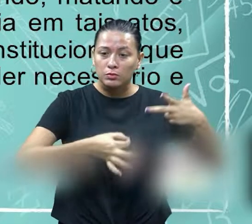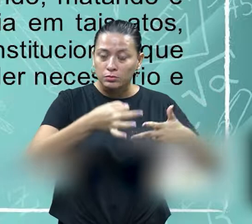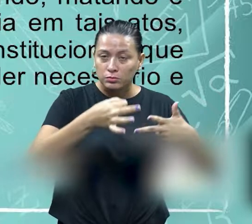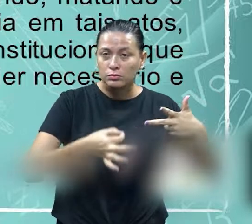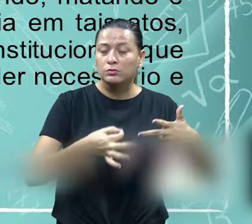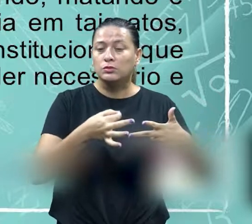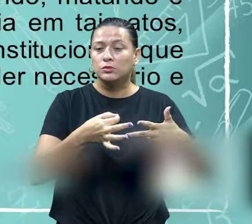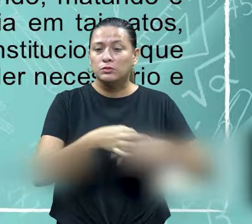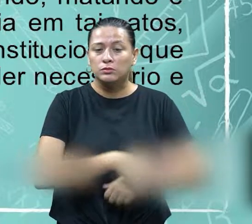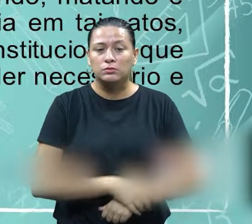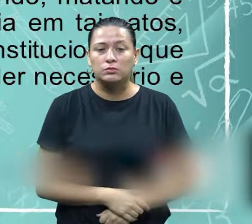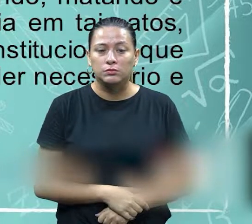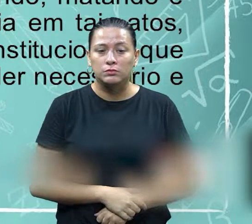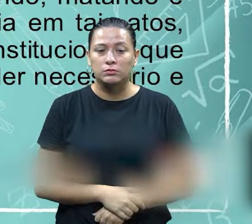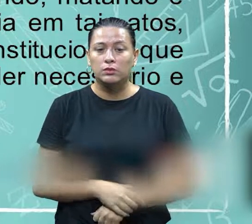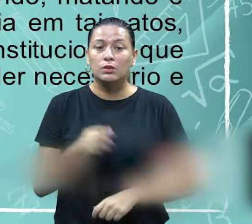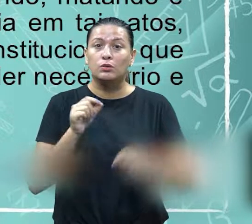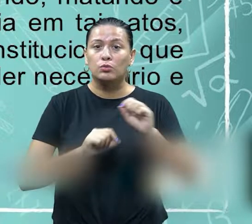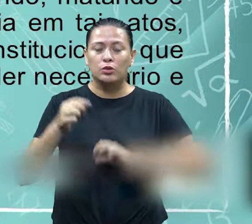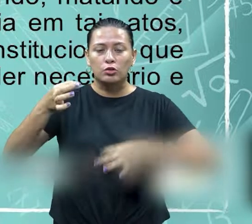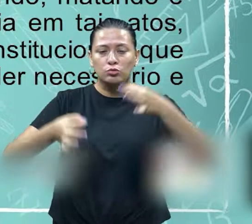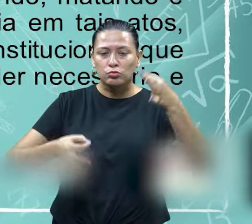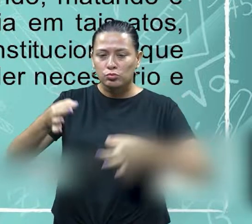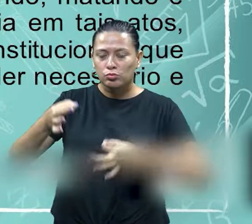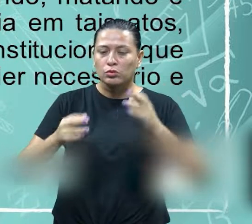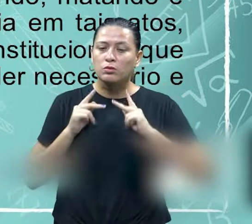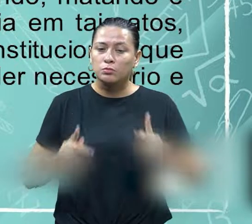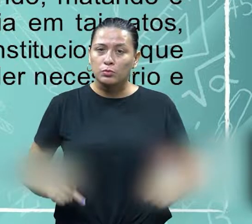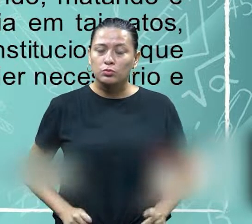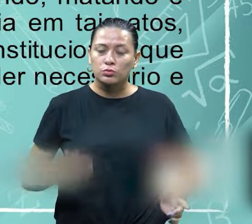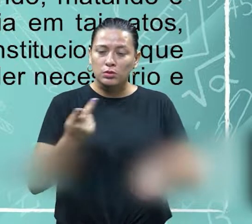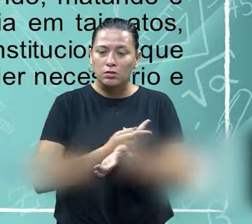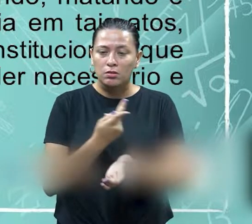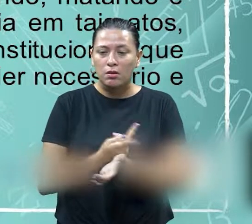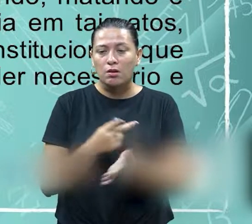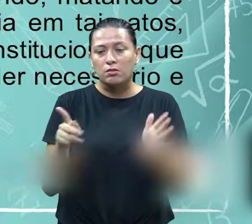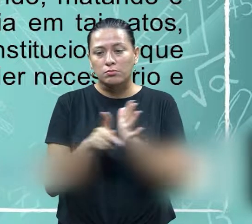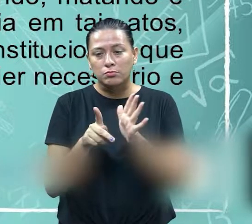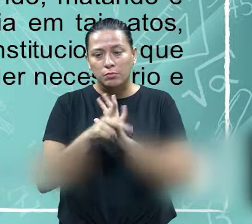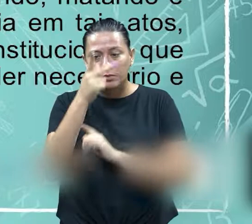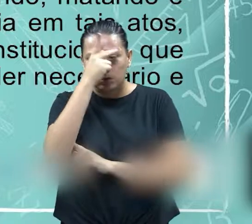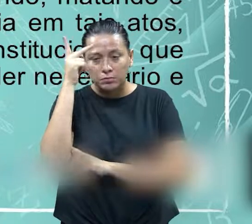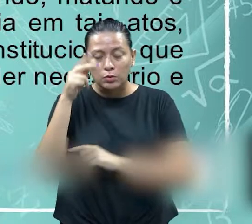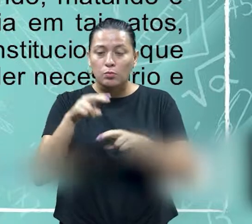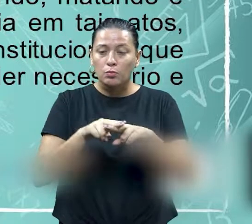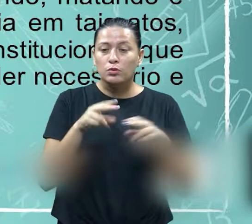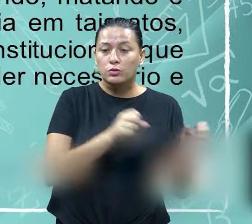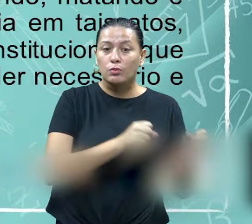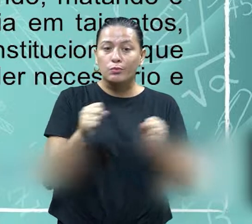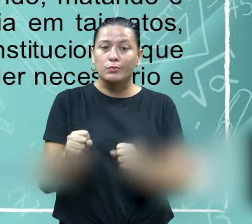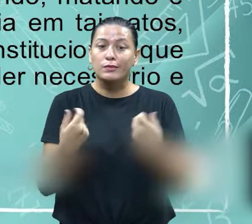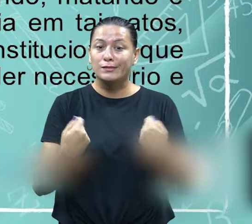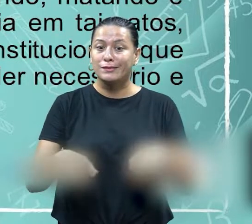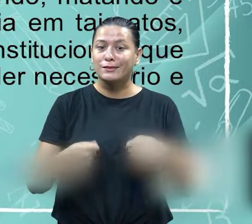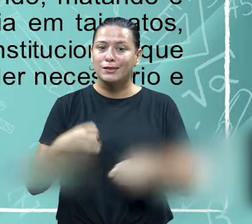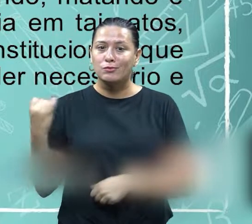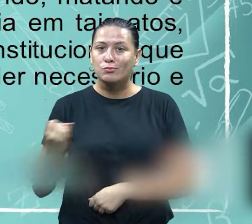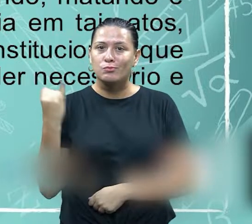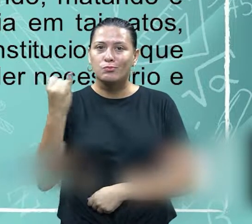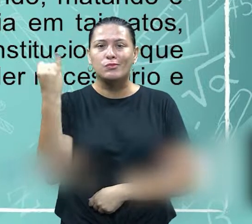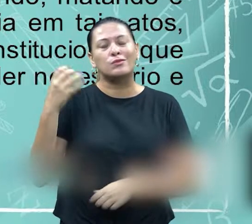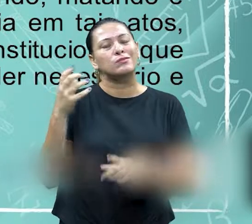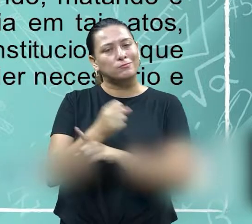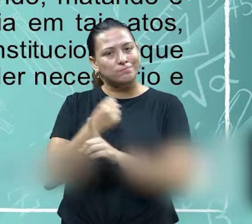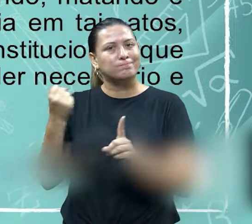ele ele vem julgar esses atos irregulares das pessoas e ele portanto teria um poder necessário e é